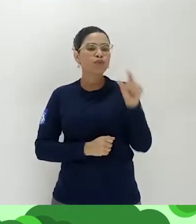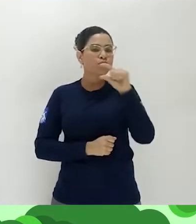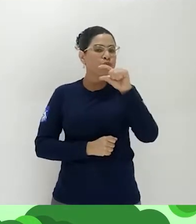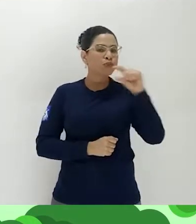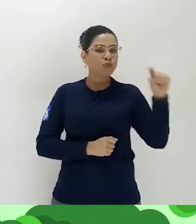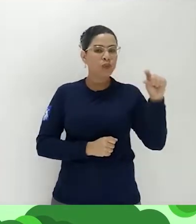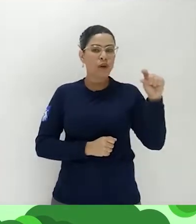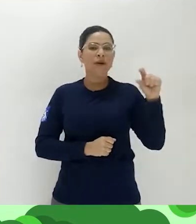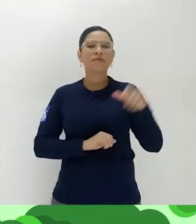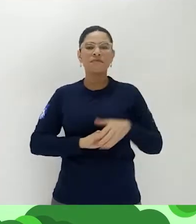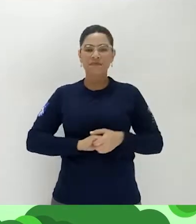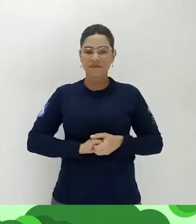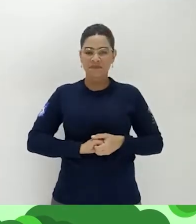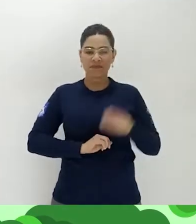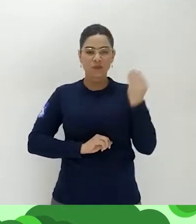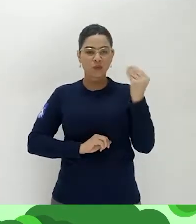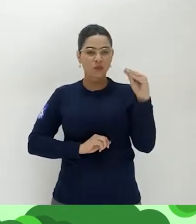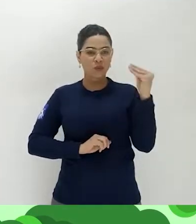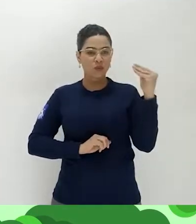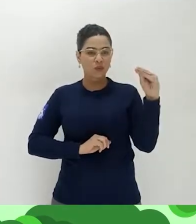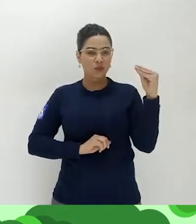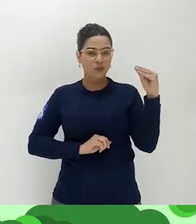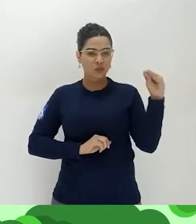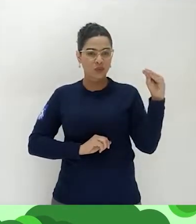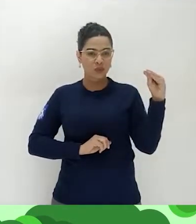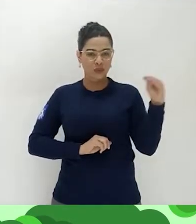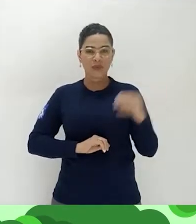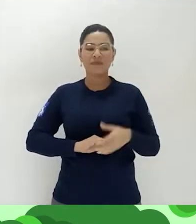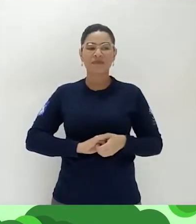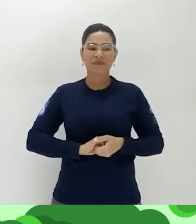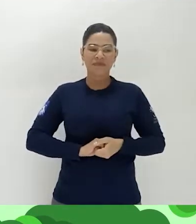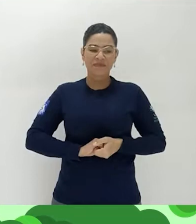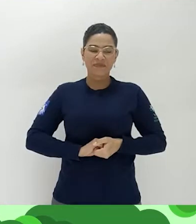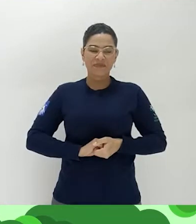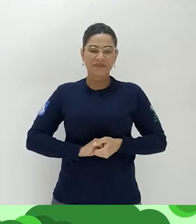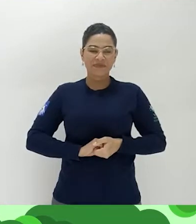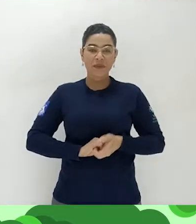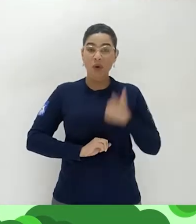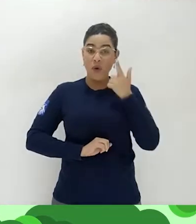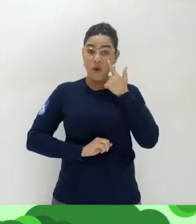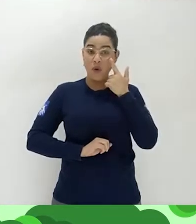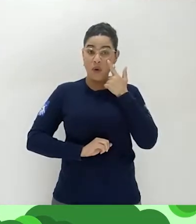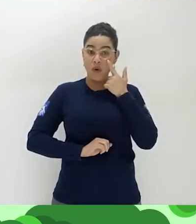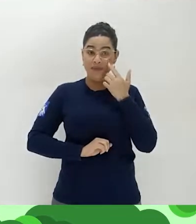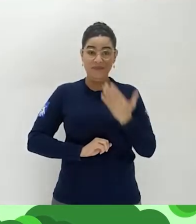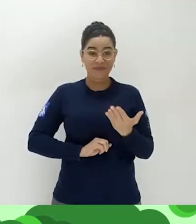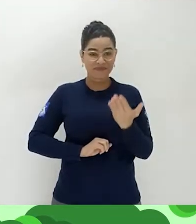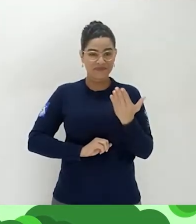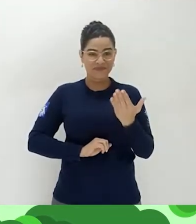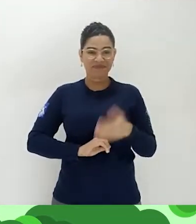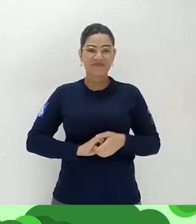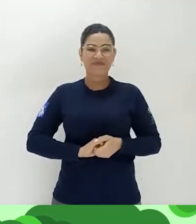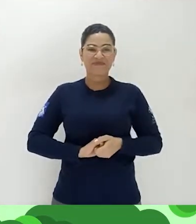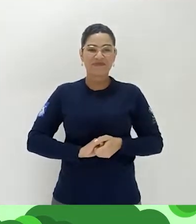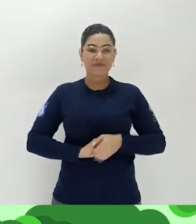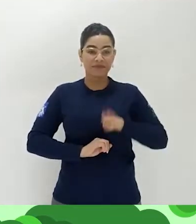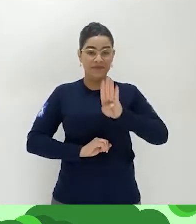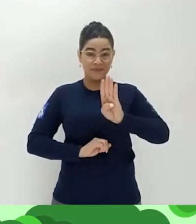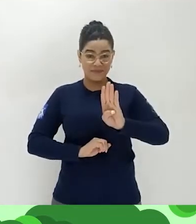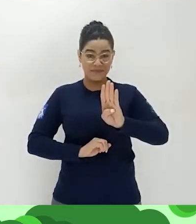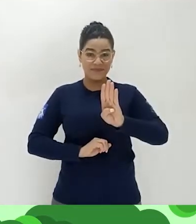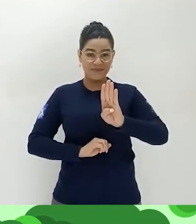no número 1 ali na nossa cruzadinha. Vamos completar? Olha lá, ó. B